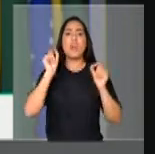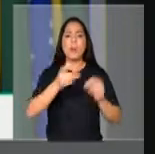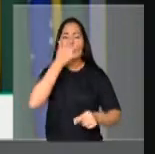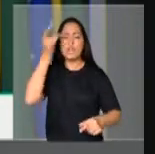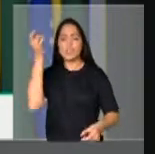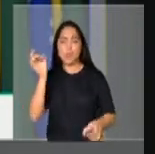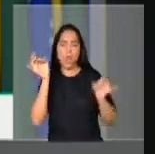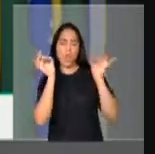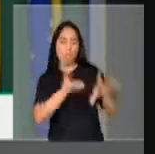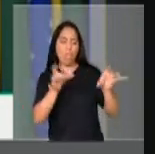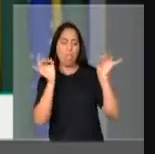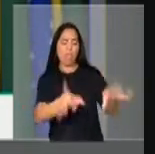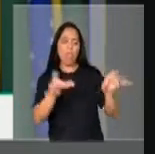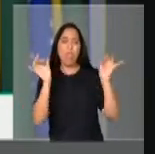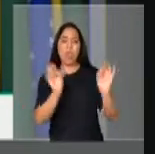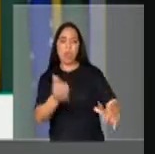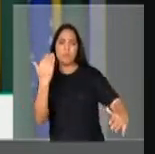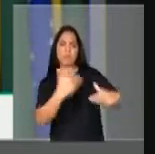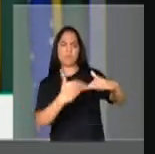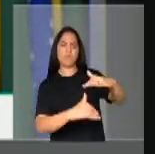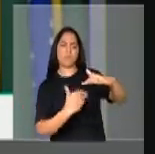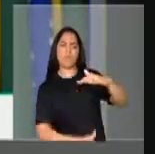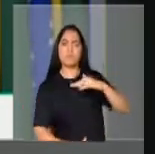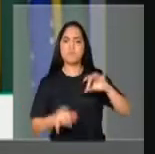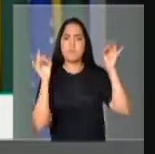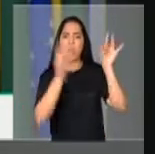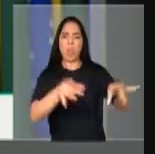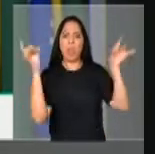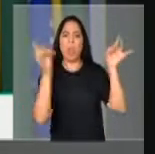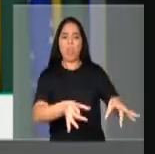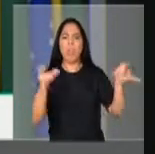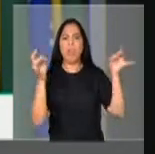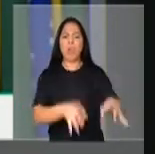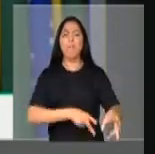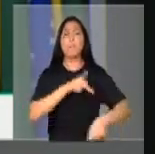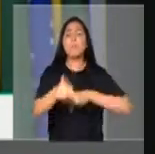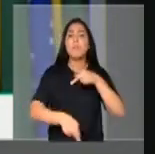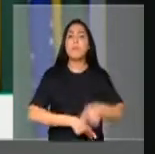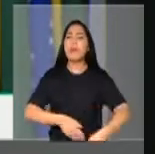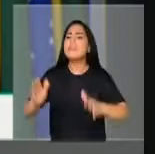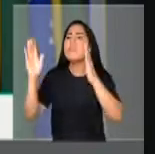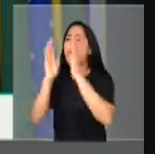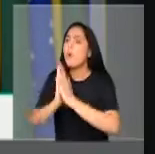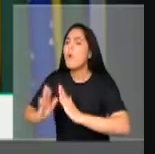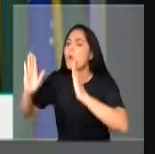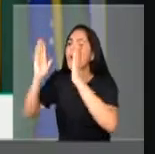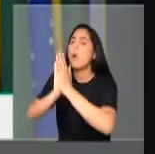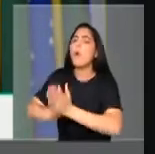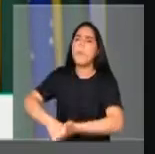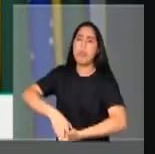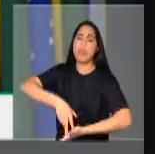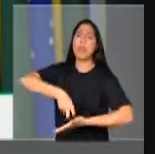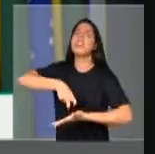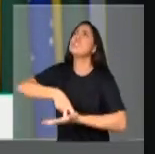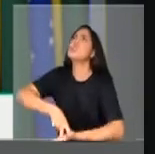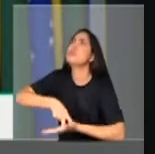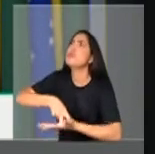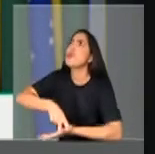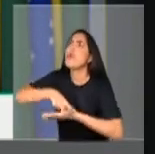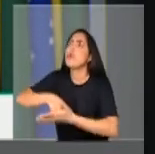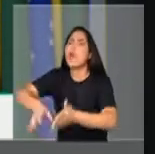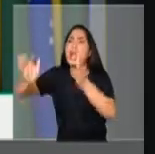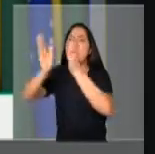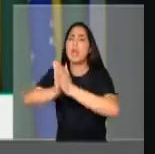dos rejeitados, onde o povo suplica, implora, de joelhos ao médico, pra ser